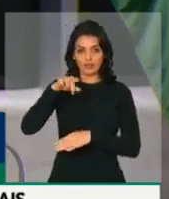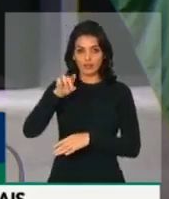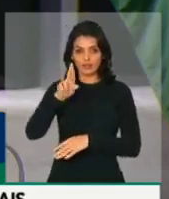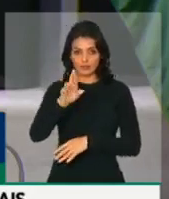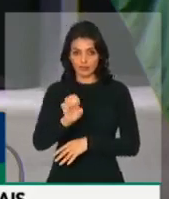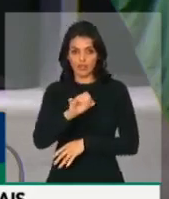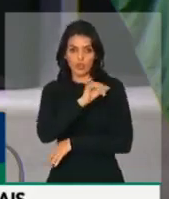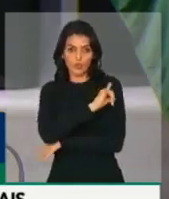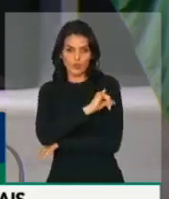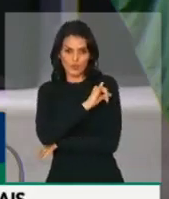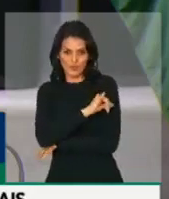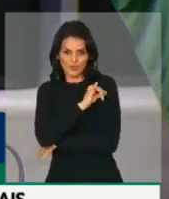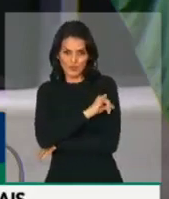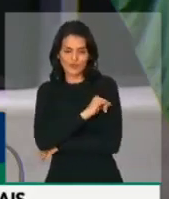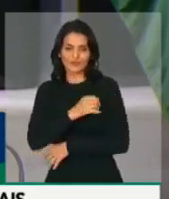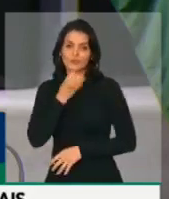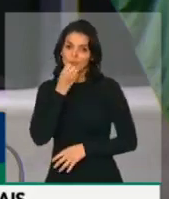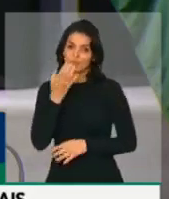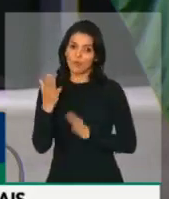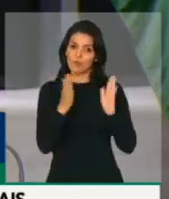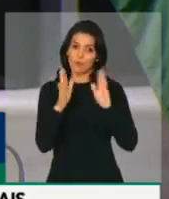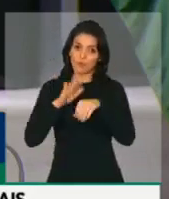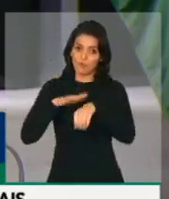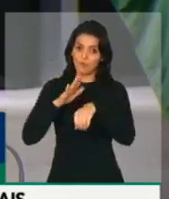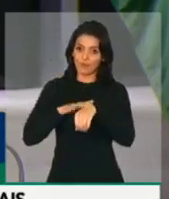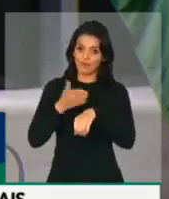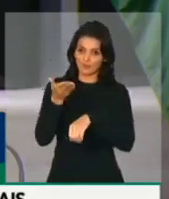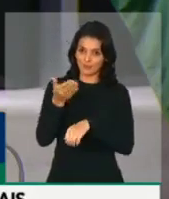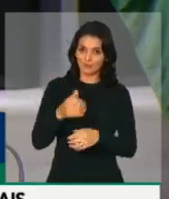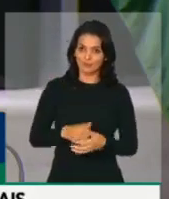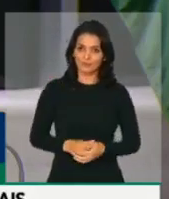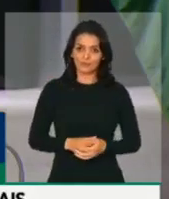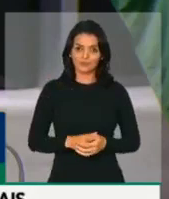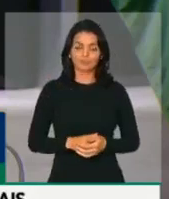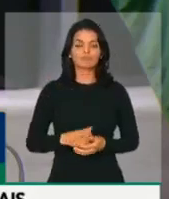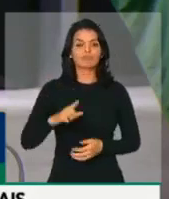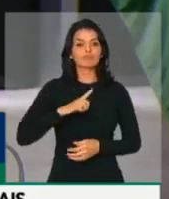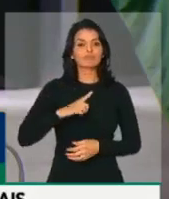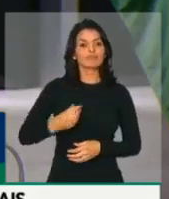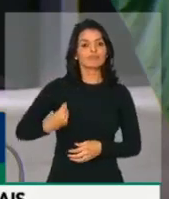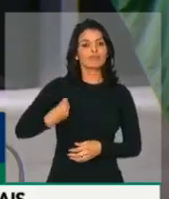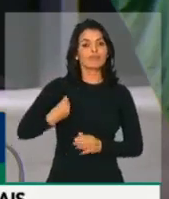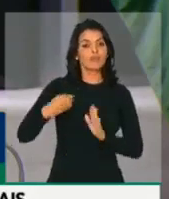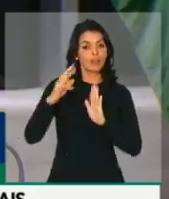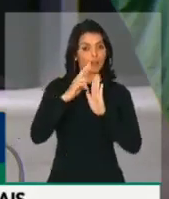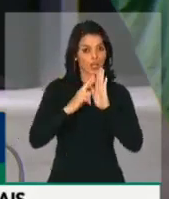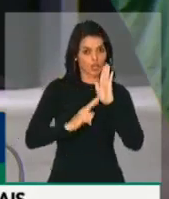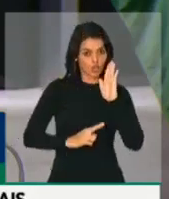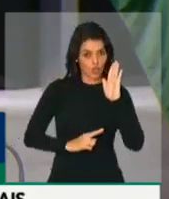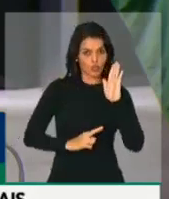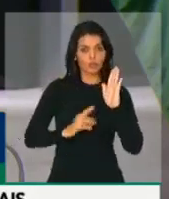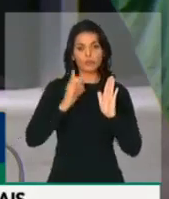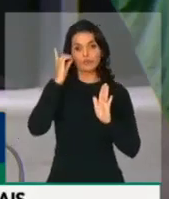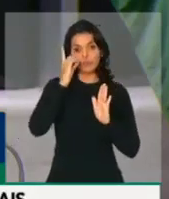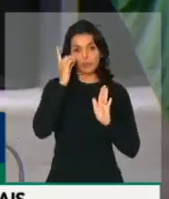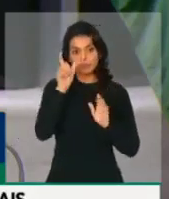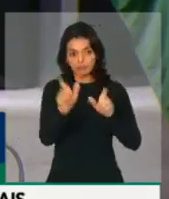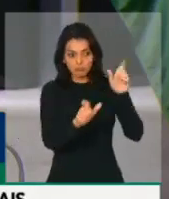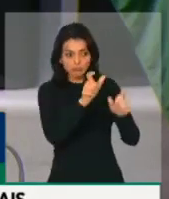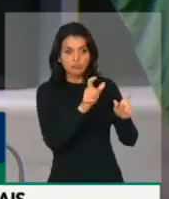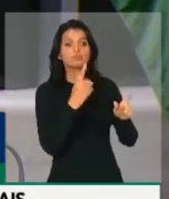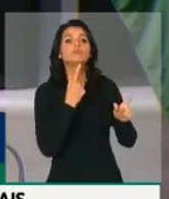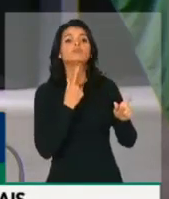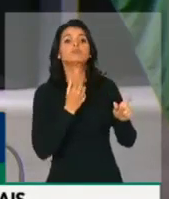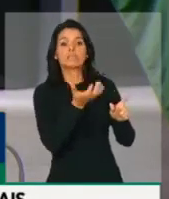e num bom momento, deputado André, eu tenho aqui um relatório nas minhas mãos, deputado, quiser, deputado, o